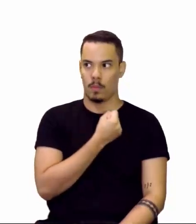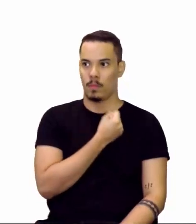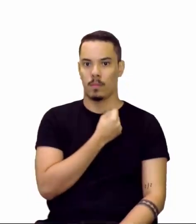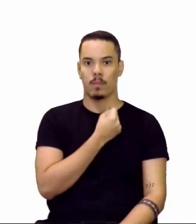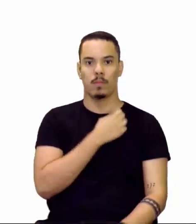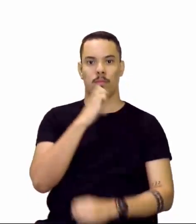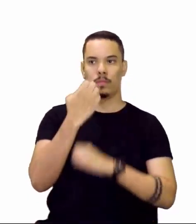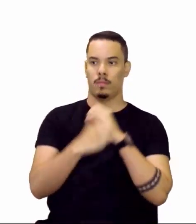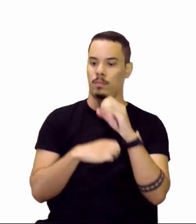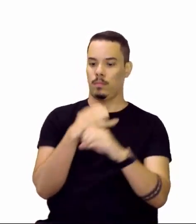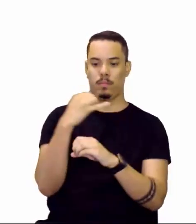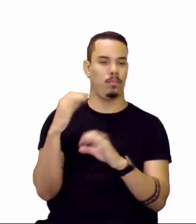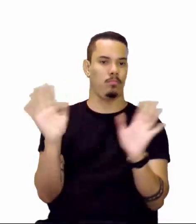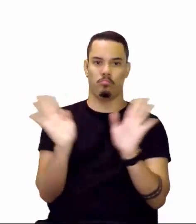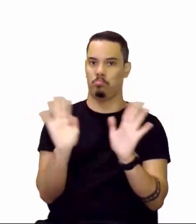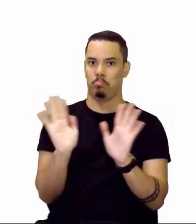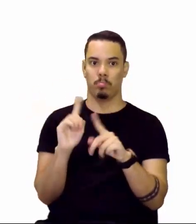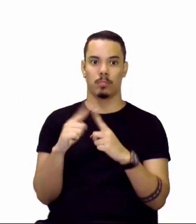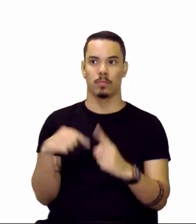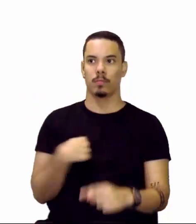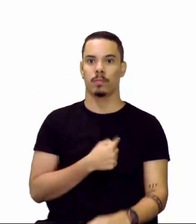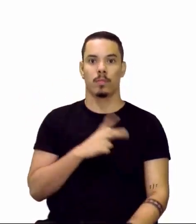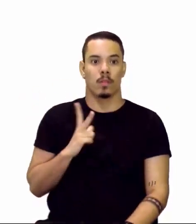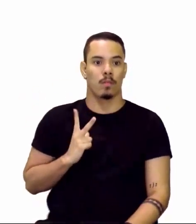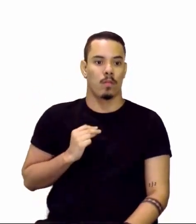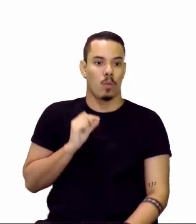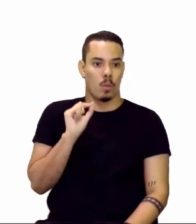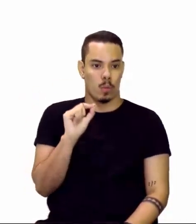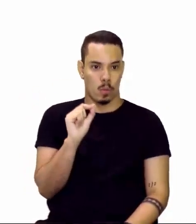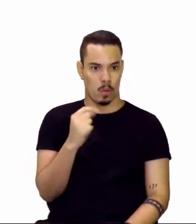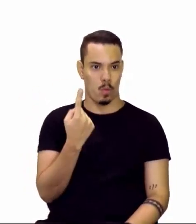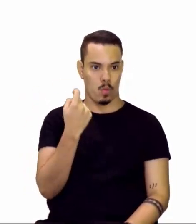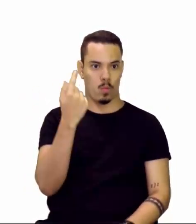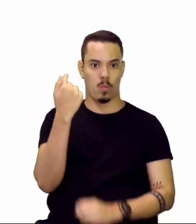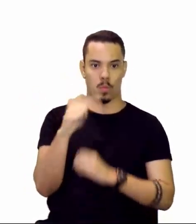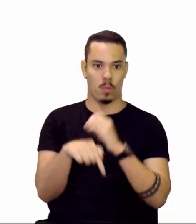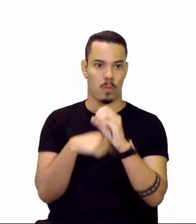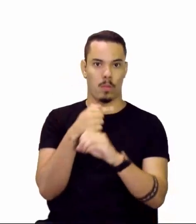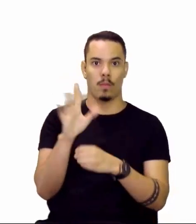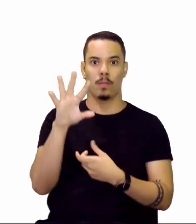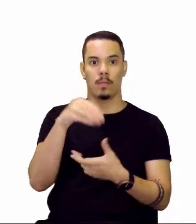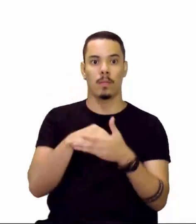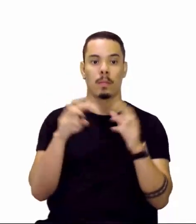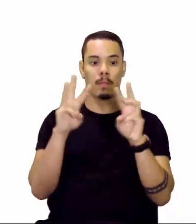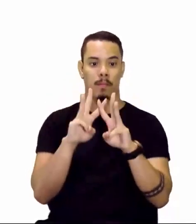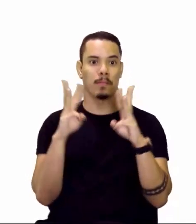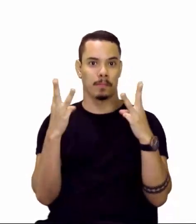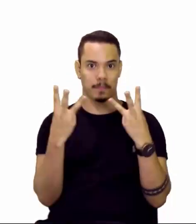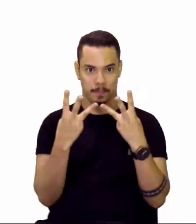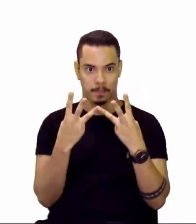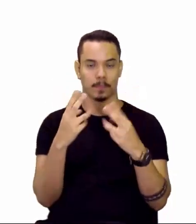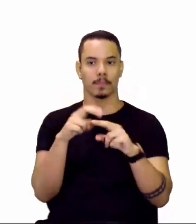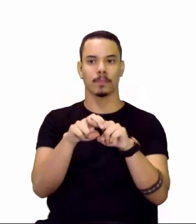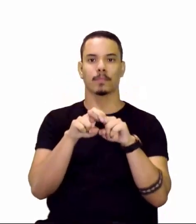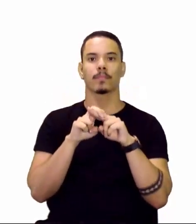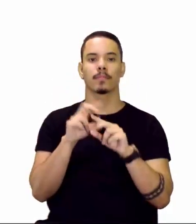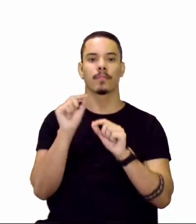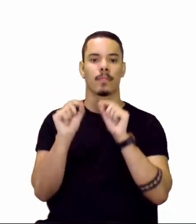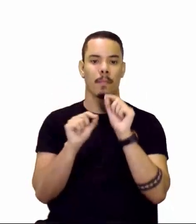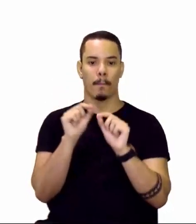nós consideramos apenas o número atômico e a massa atômica. Por isso,